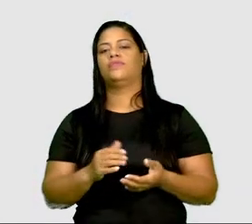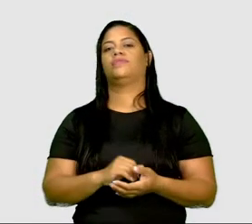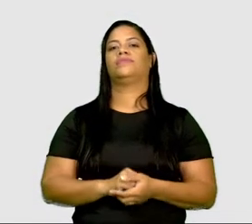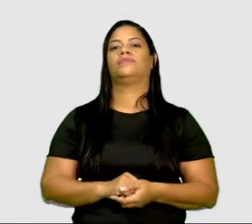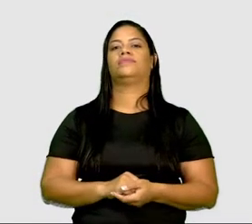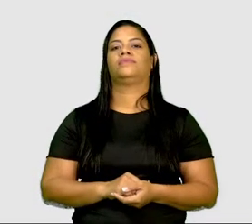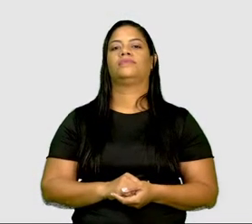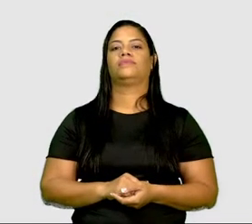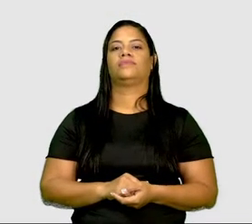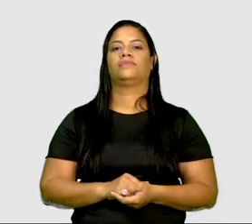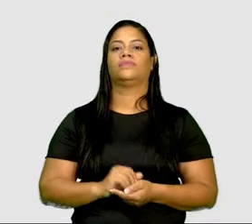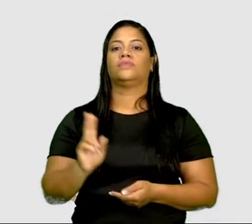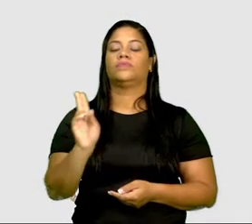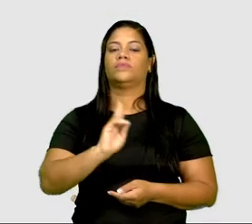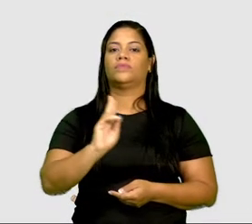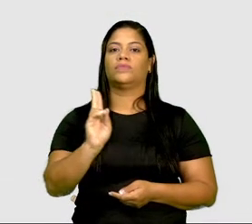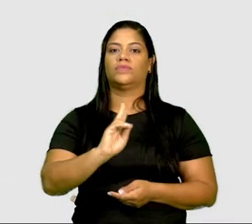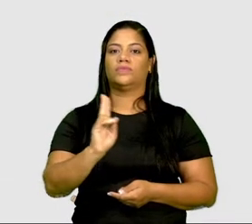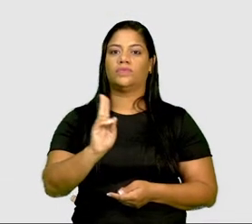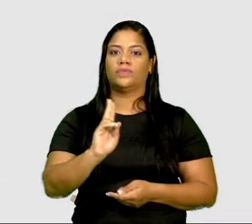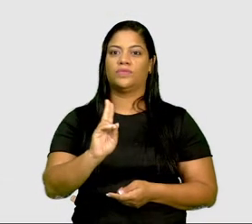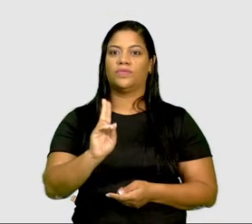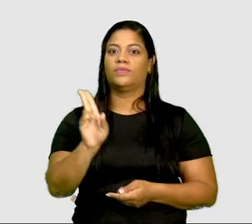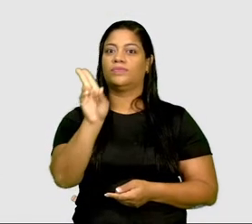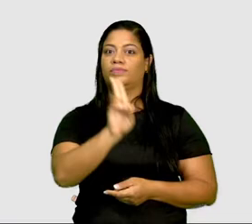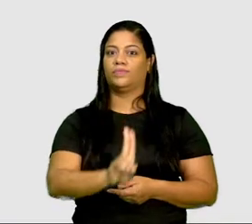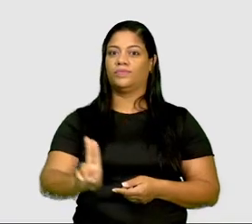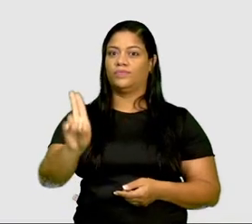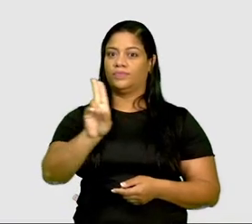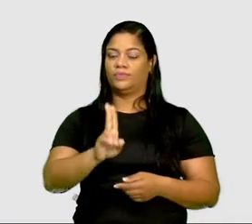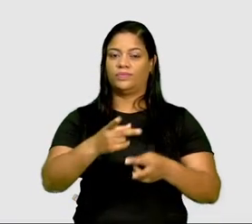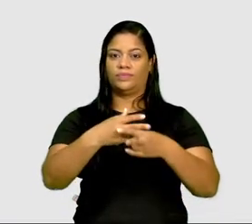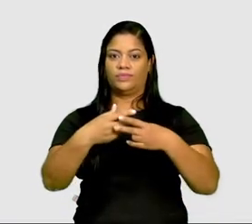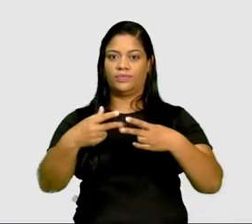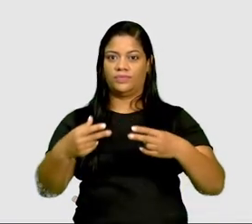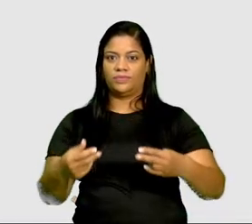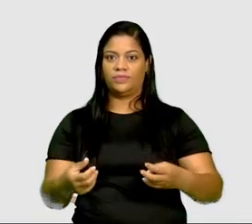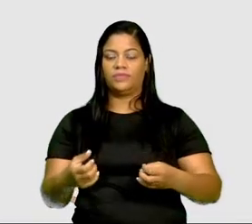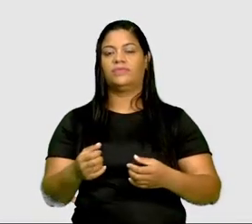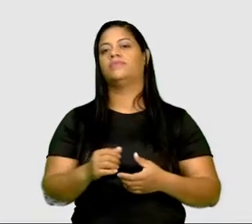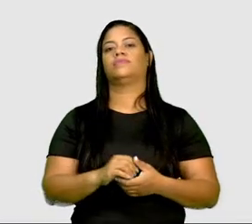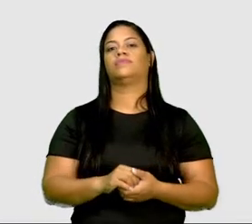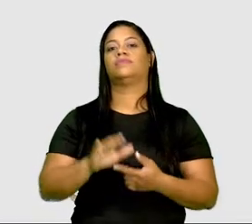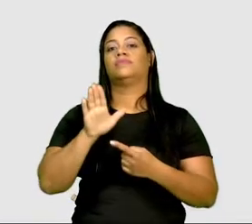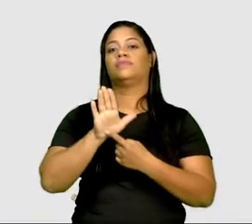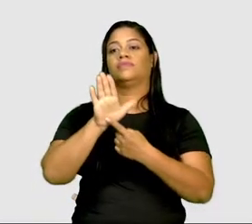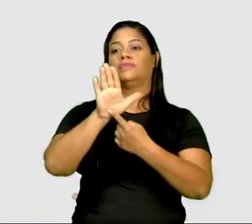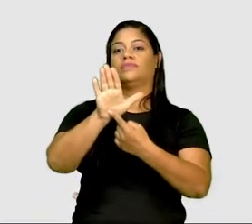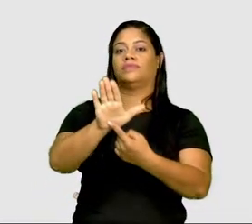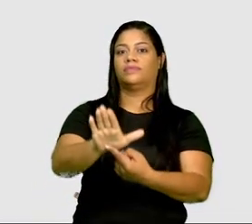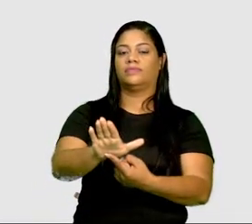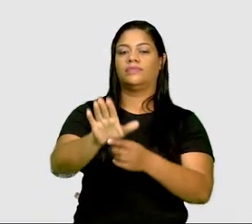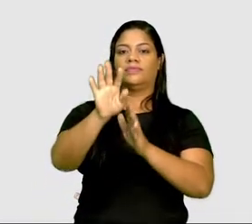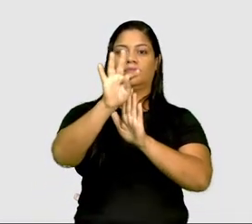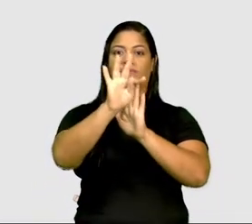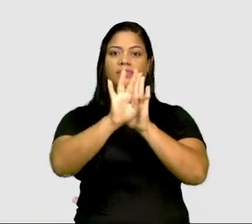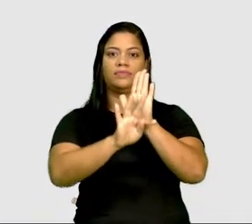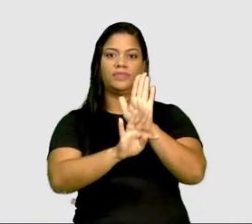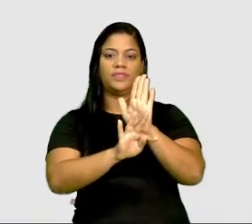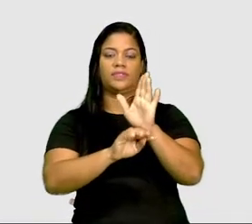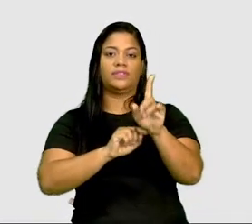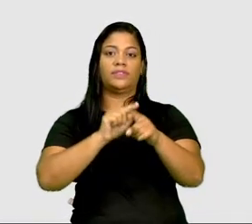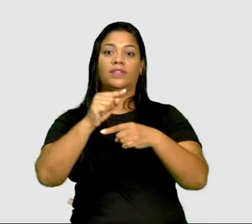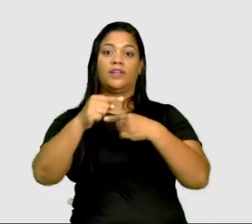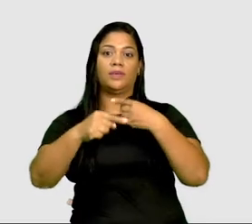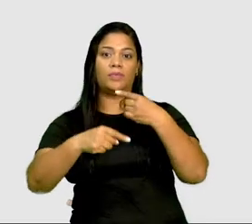Identifique o nome dos recursos naturais que está sendo abordado no texto e, em